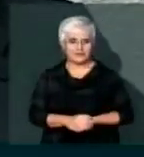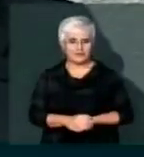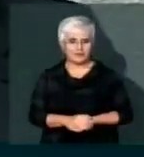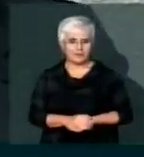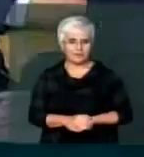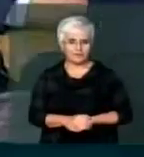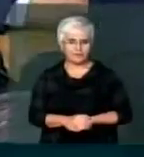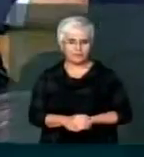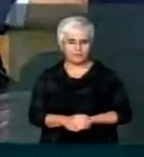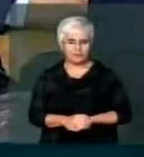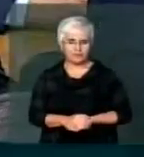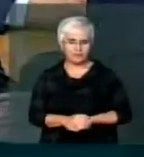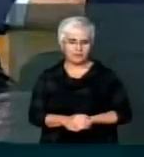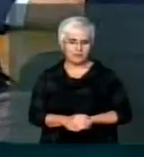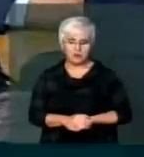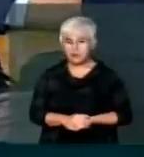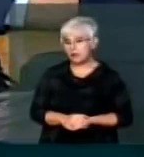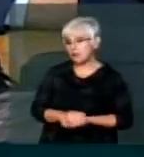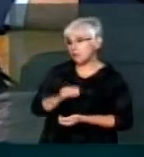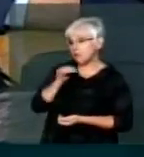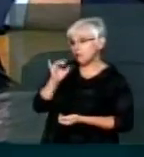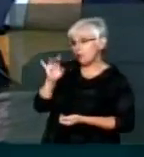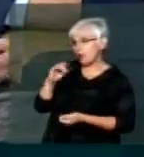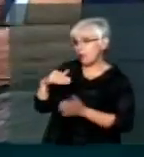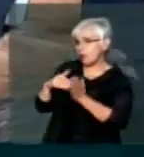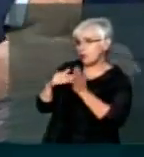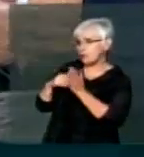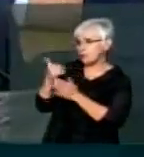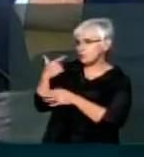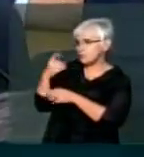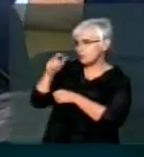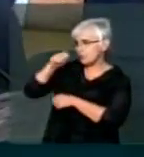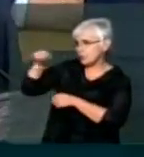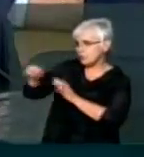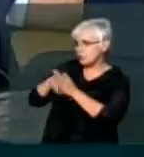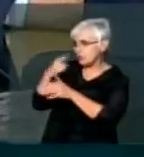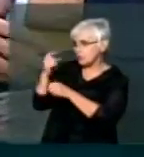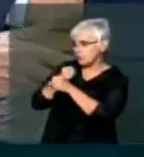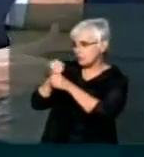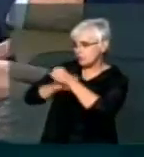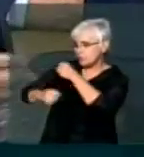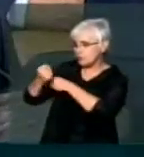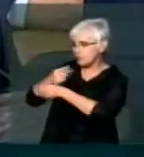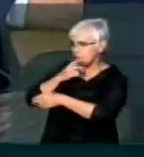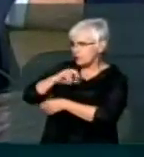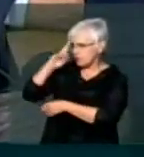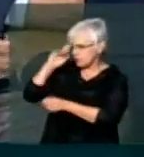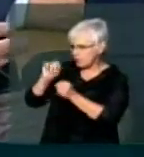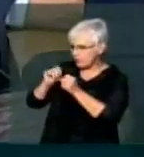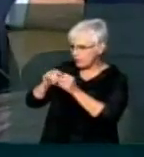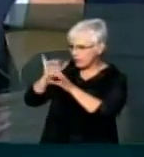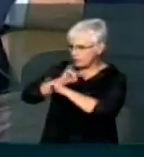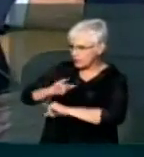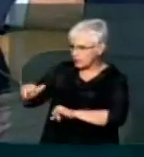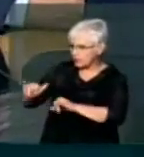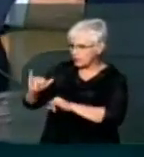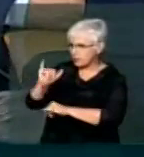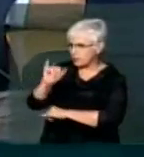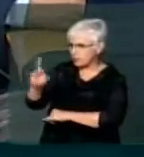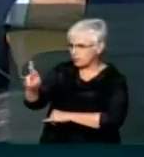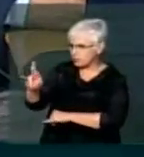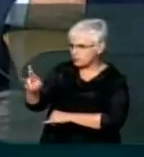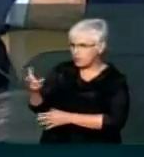Nos últimos 12 meses, pelo menos. Nos últimos 12 meses. O senhor prestou, o senhor fez a declaração de imposto de renda, está tudo fácil.